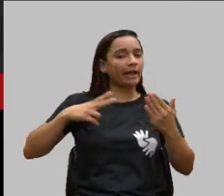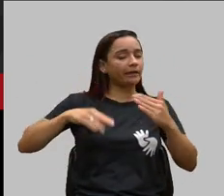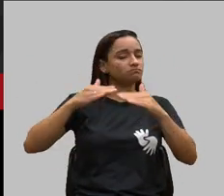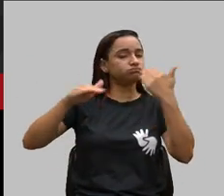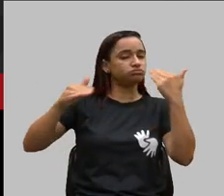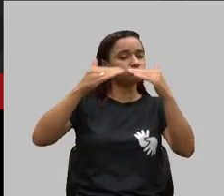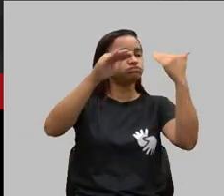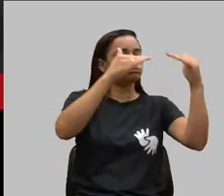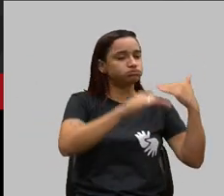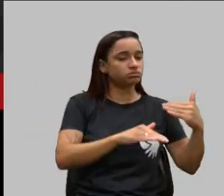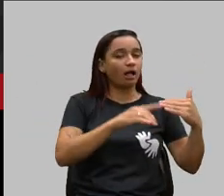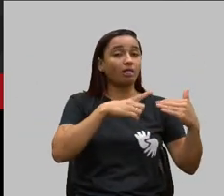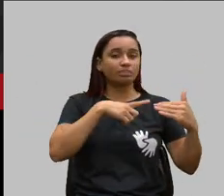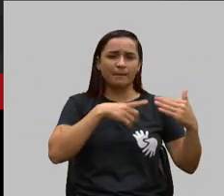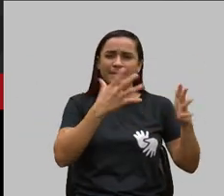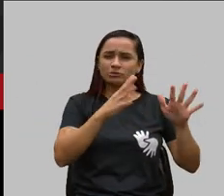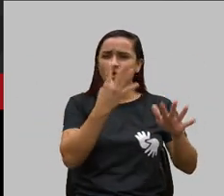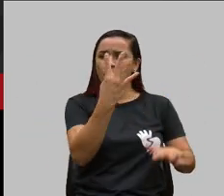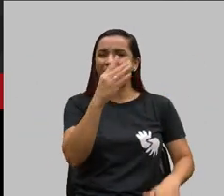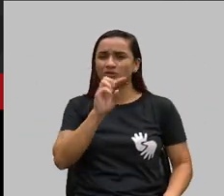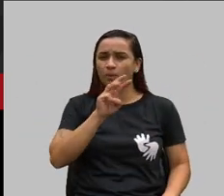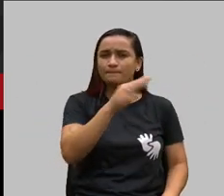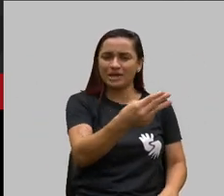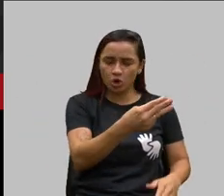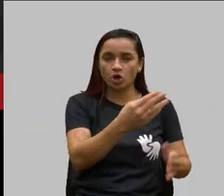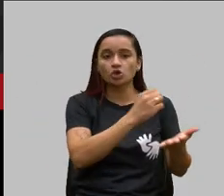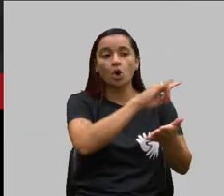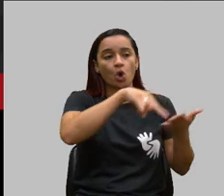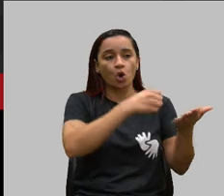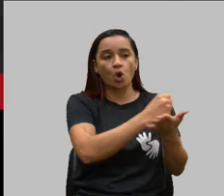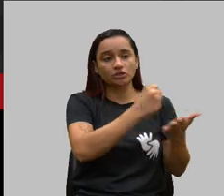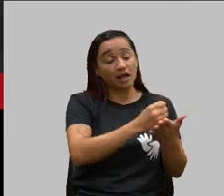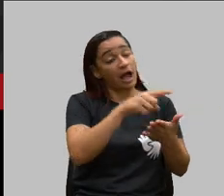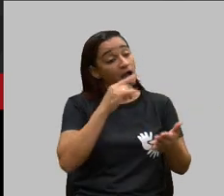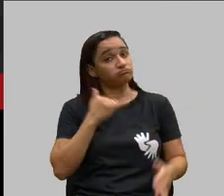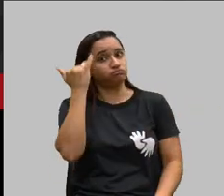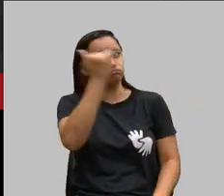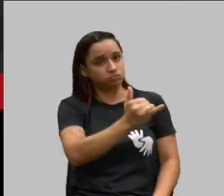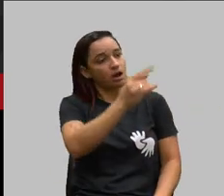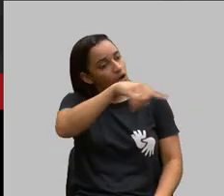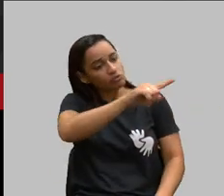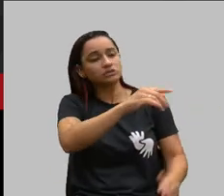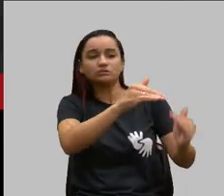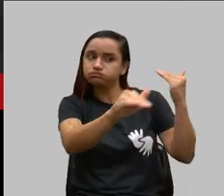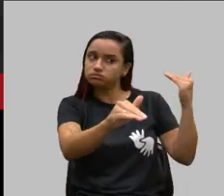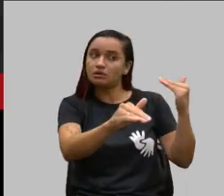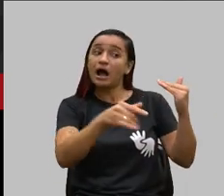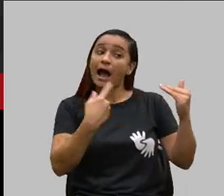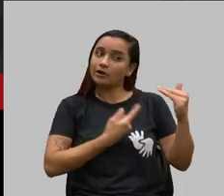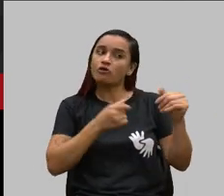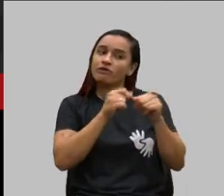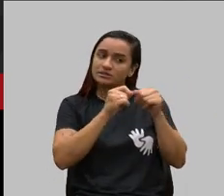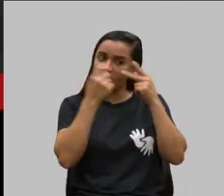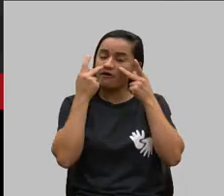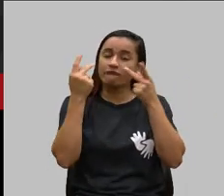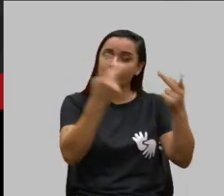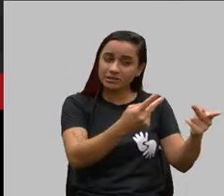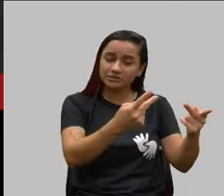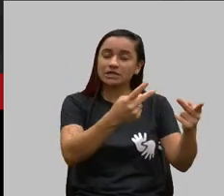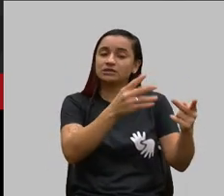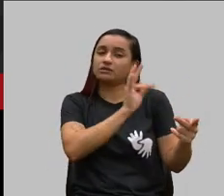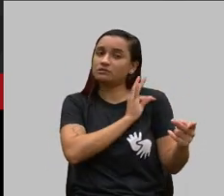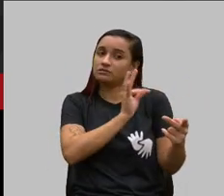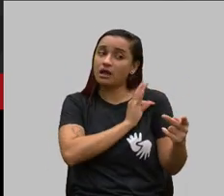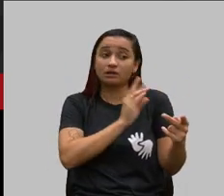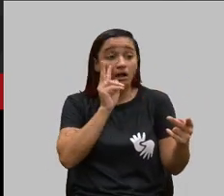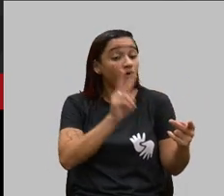e ela diz, olha, você está fora, você está outlier, então a gente vai fazer uma visita técnica com você, inclusive podendo